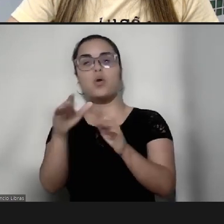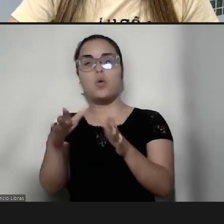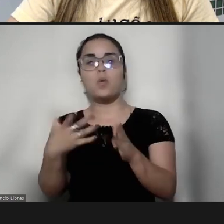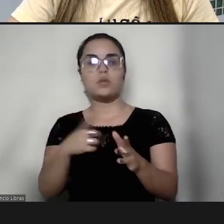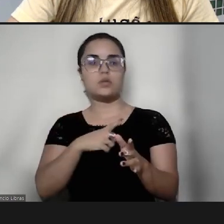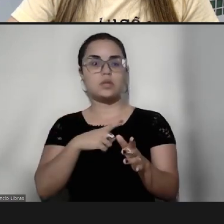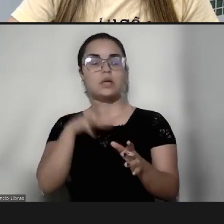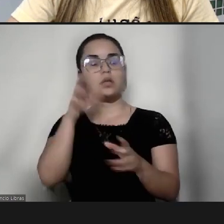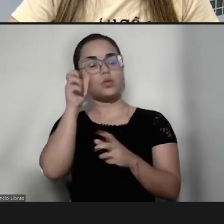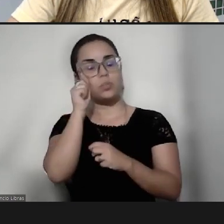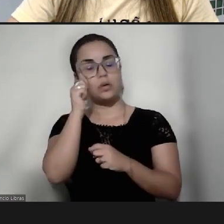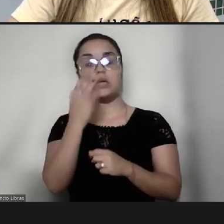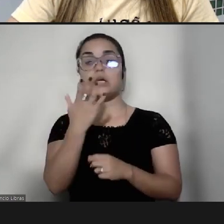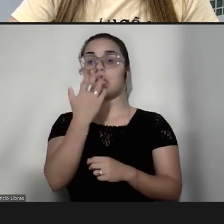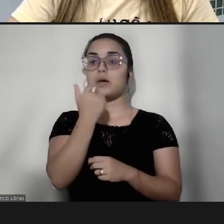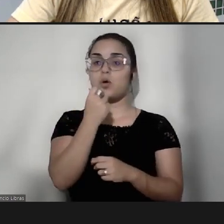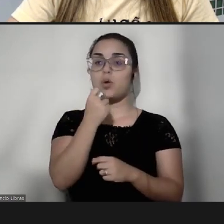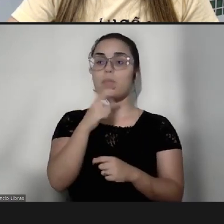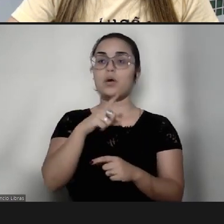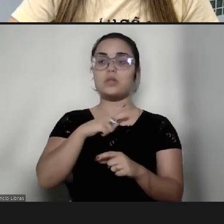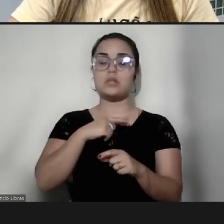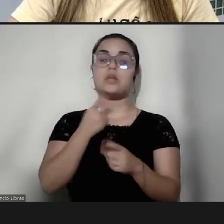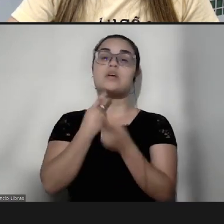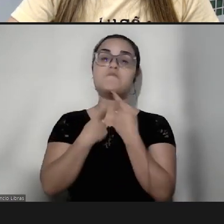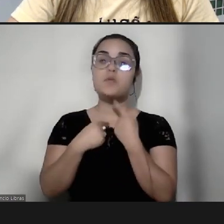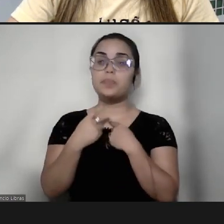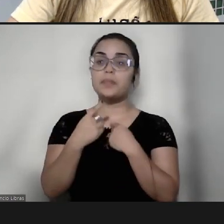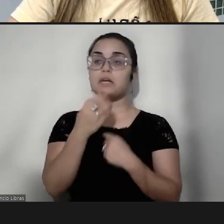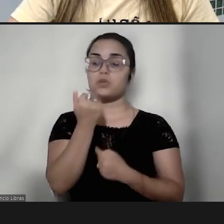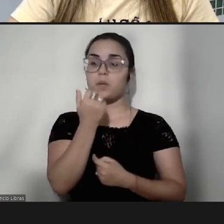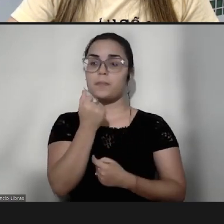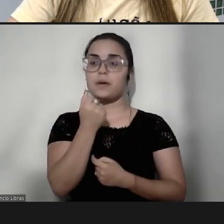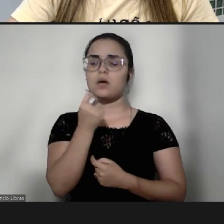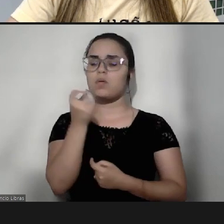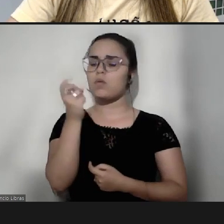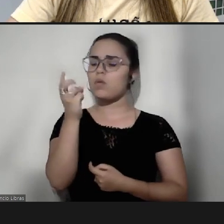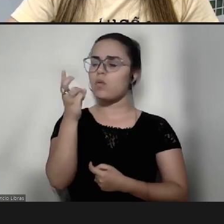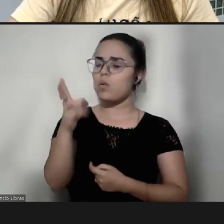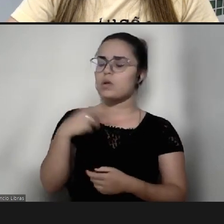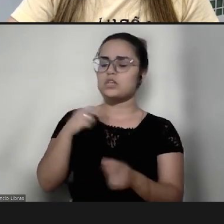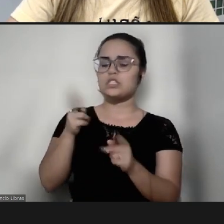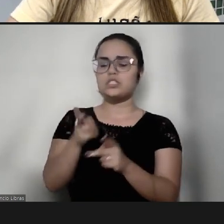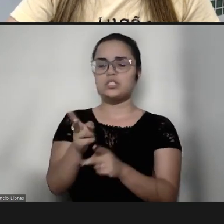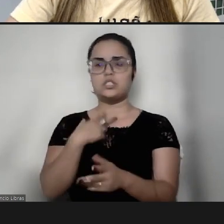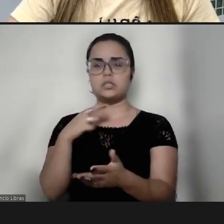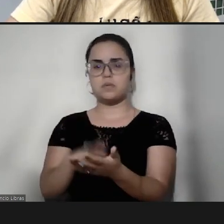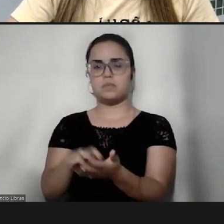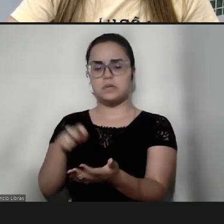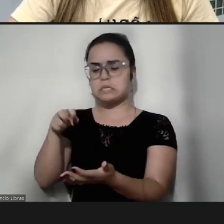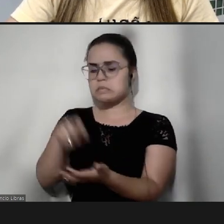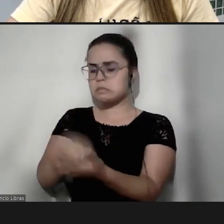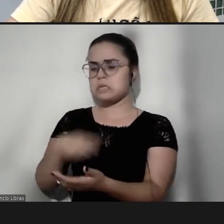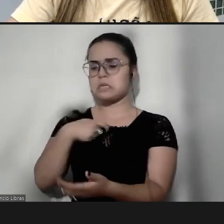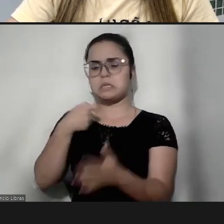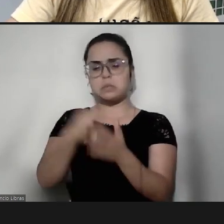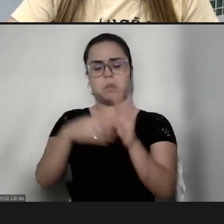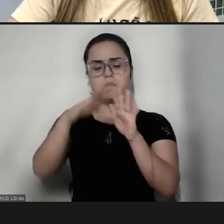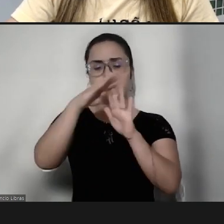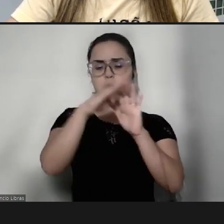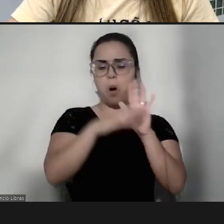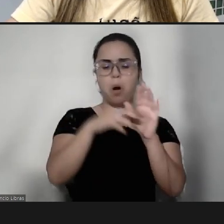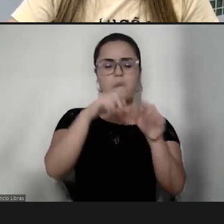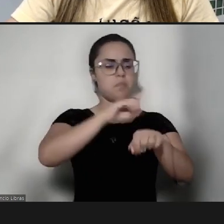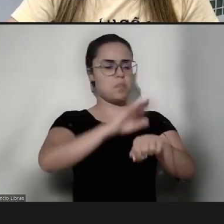que coma quando tem vontade de comer, quanto a gente coloca dentro de regras, de horários, de